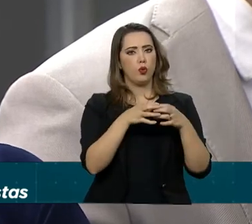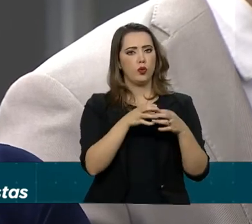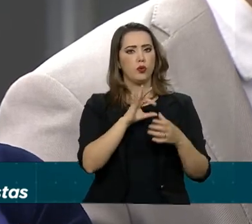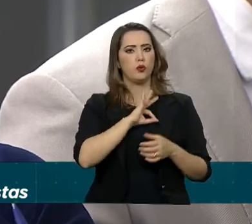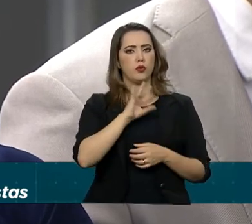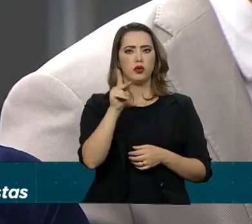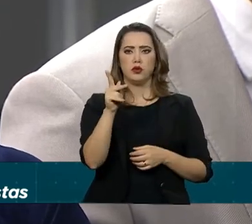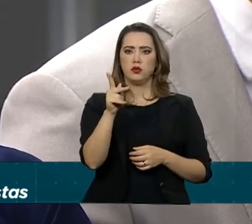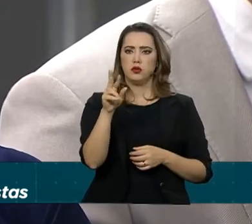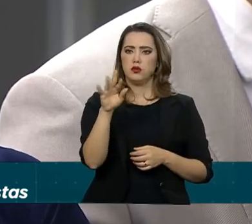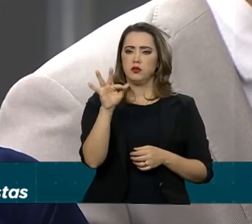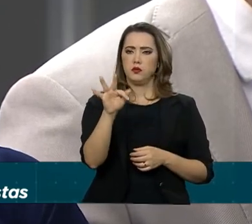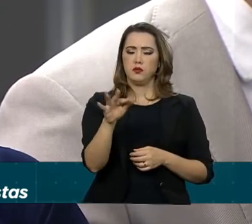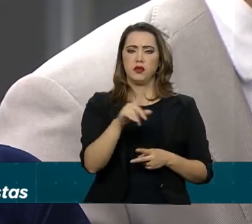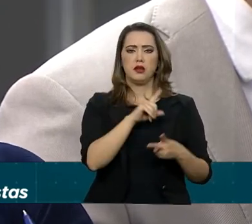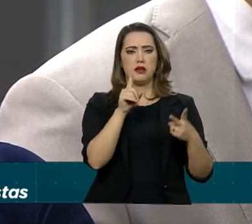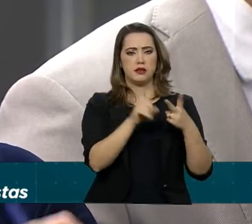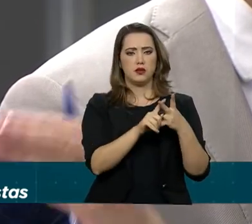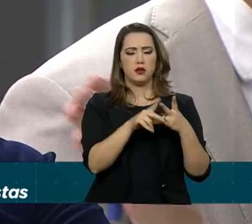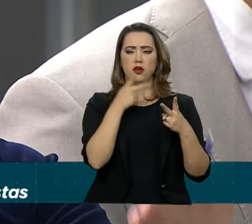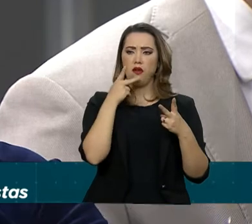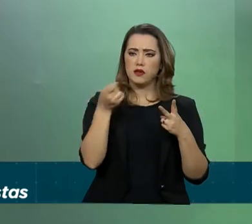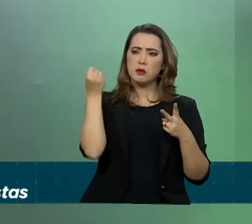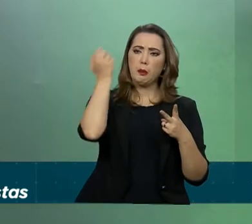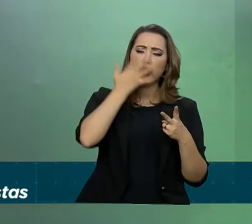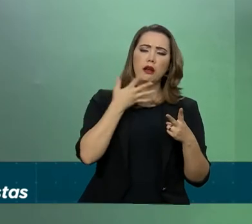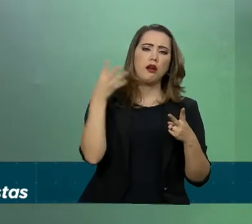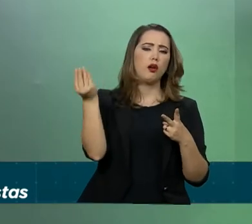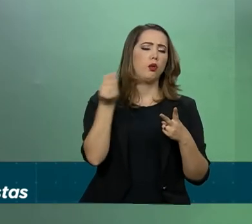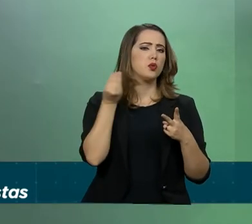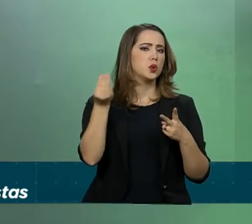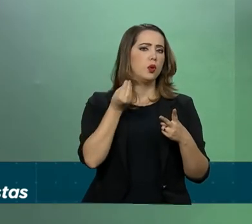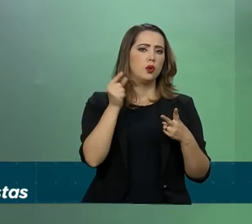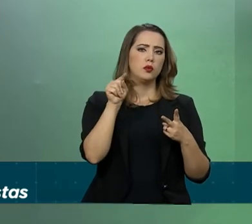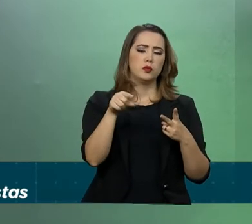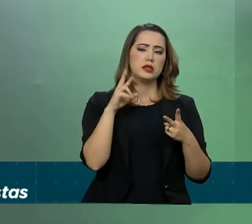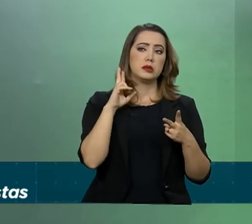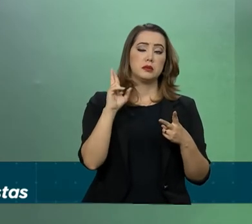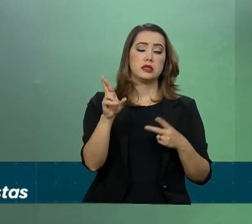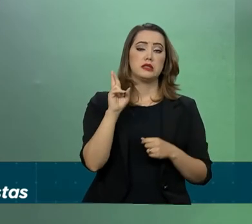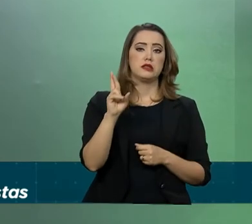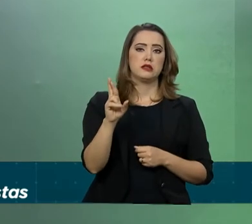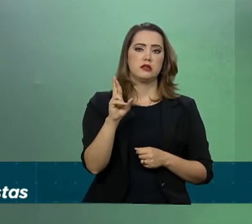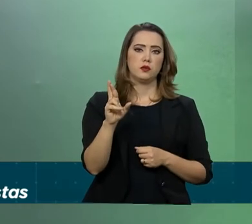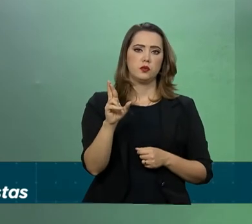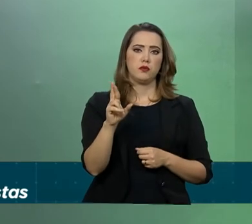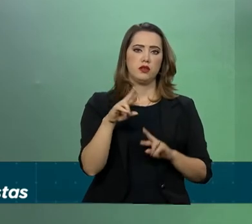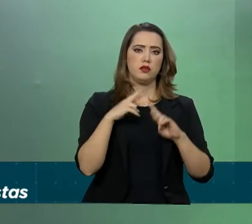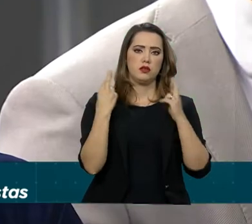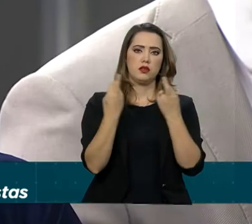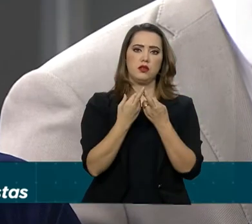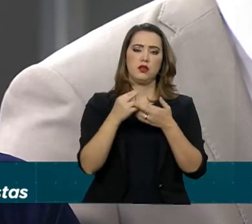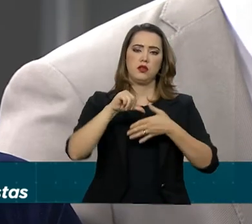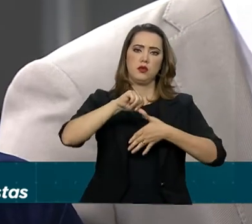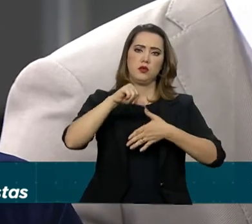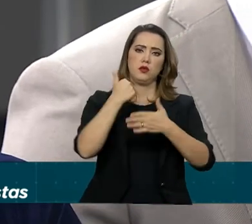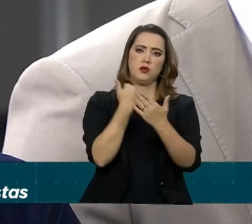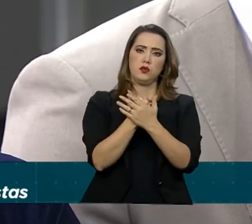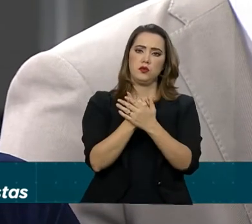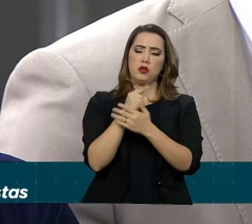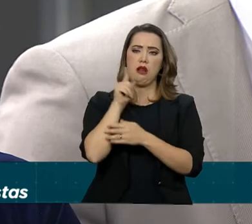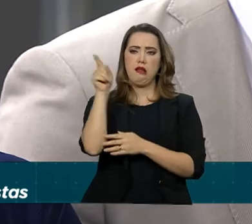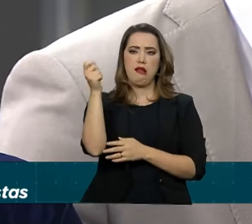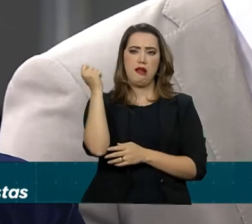pergunta, que o senhor falasse alguma coisa já sobre a expectativa da reunião do Mercosul na